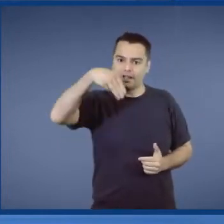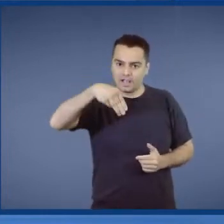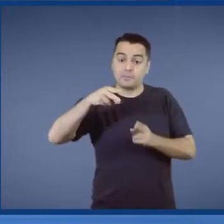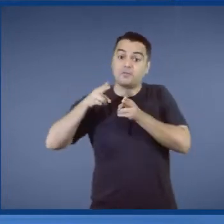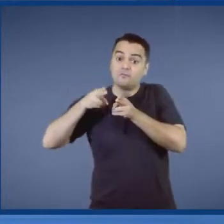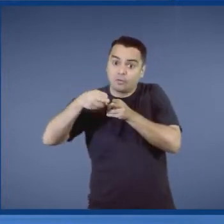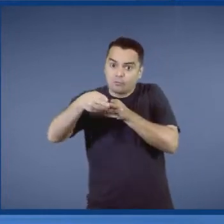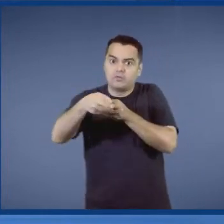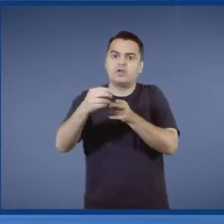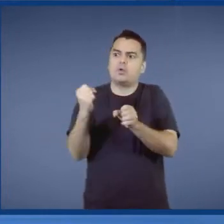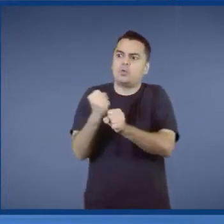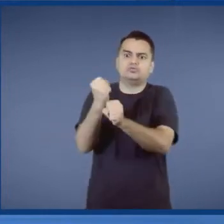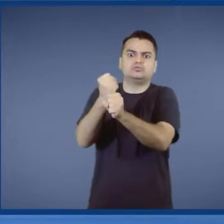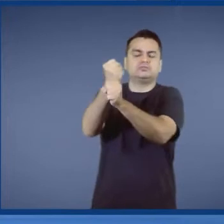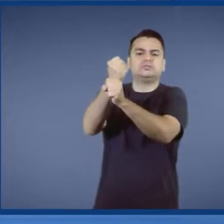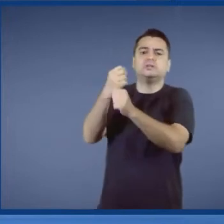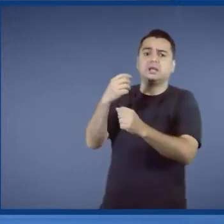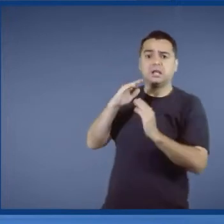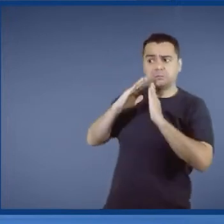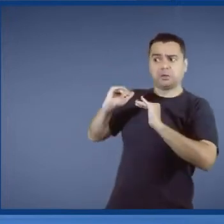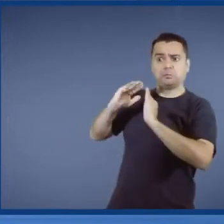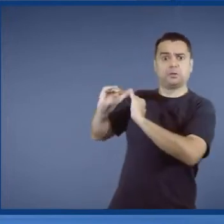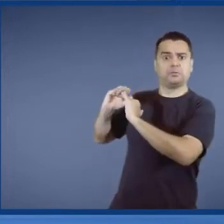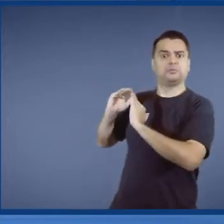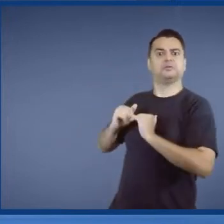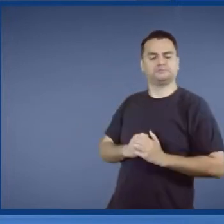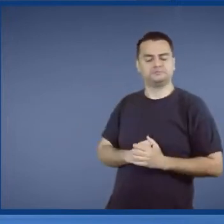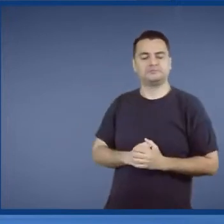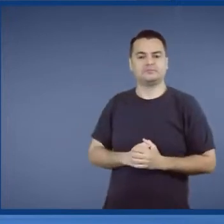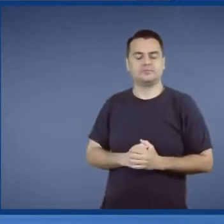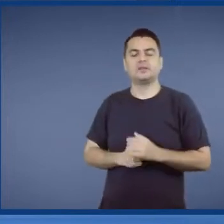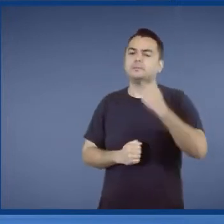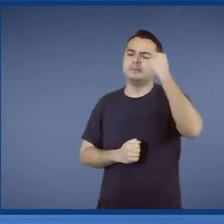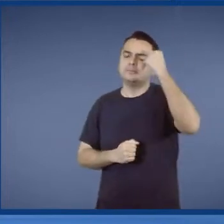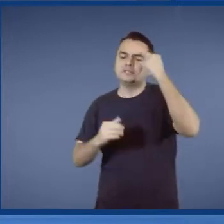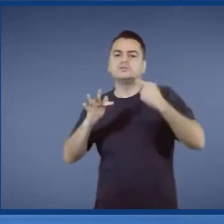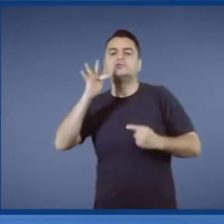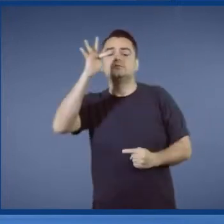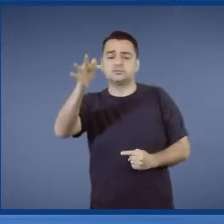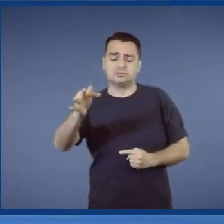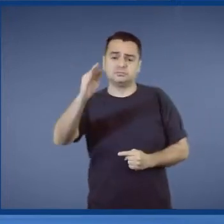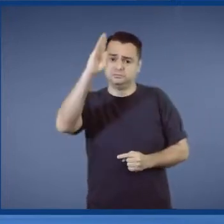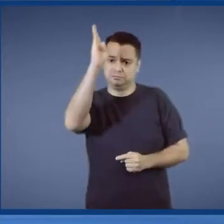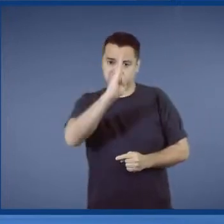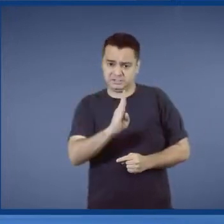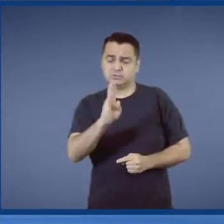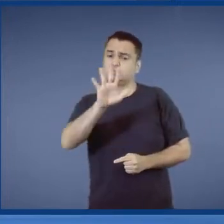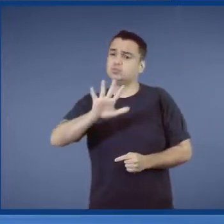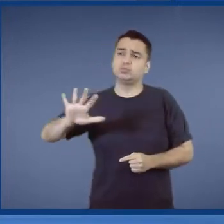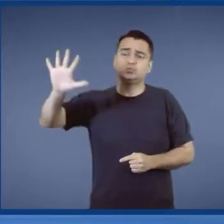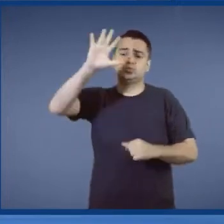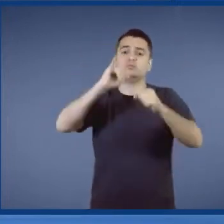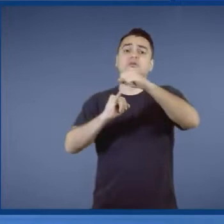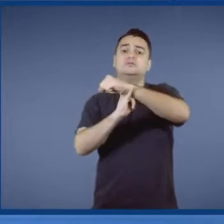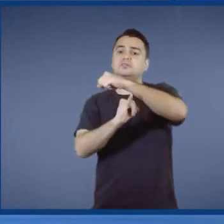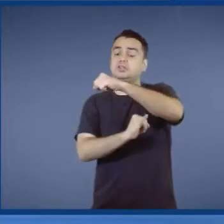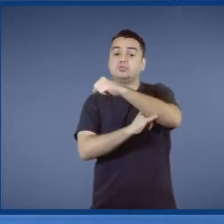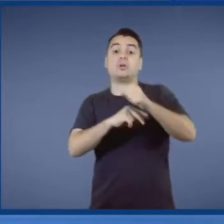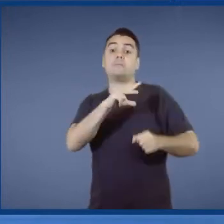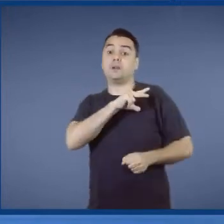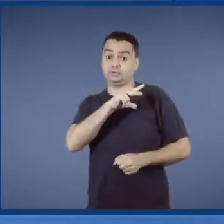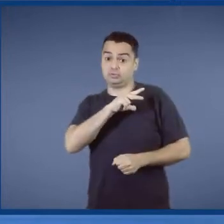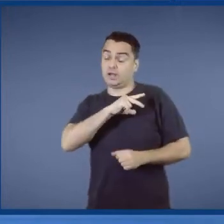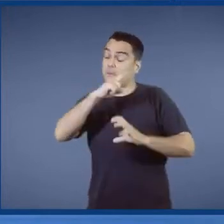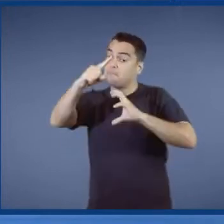investimento. E o que a gente pode projetar para o futuro? O Brasil vai ser um país com a infraestrutura mais privada do mundo em pouco tempo.